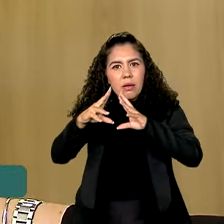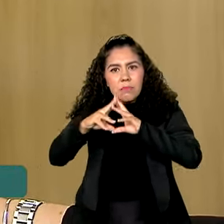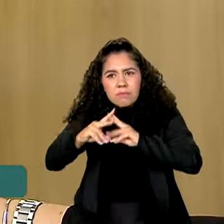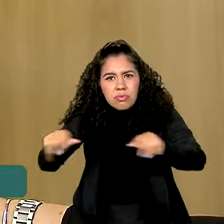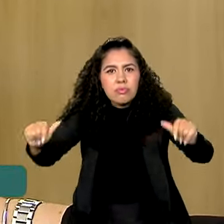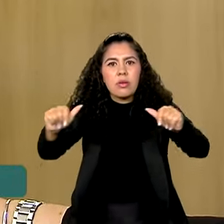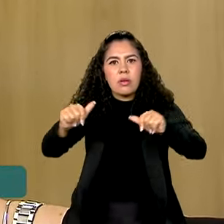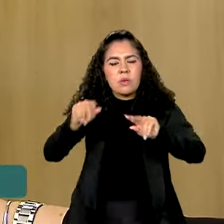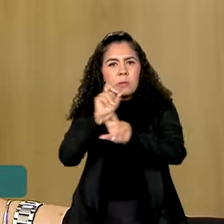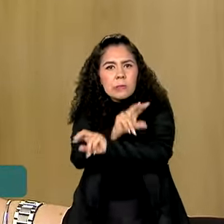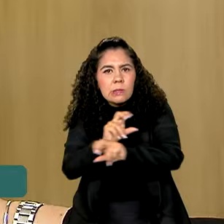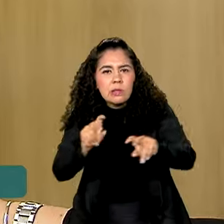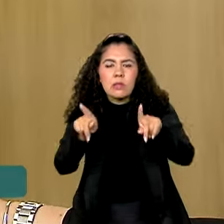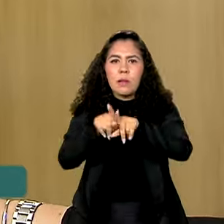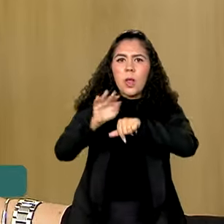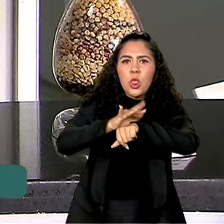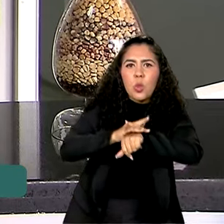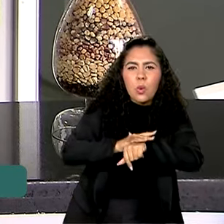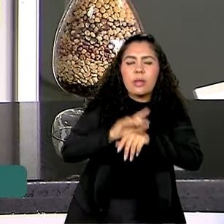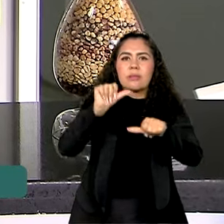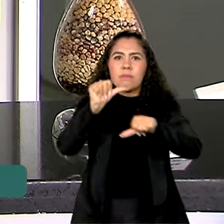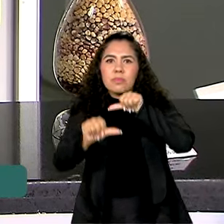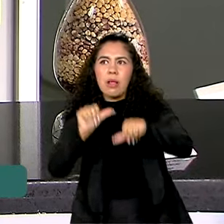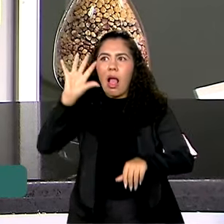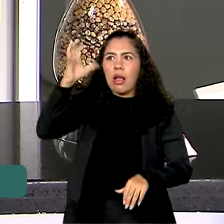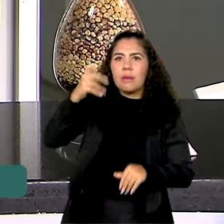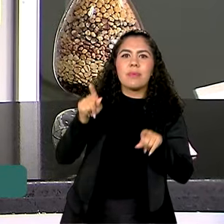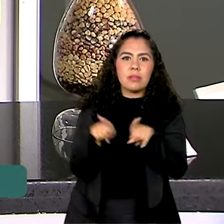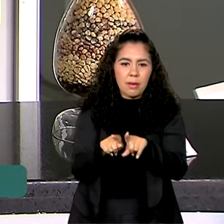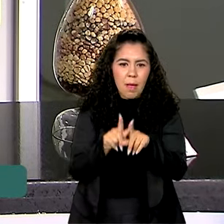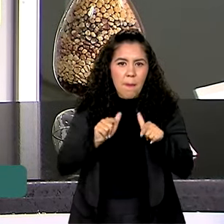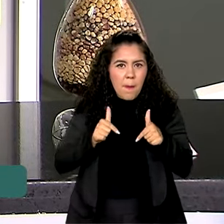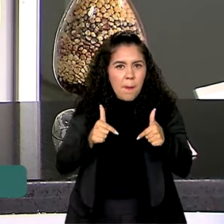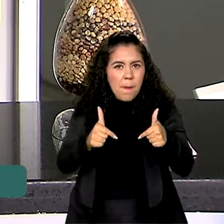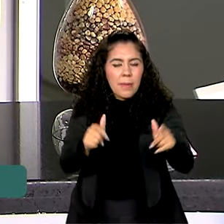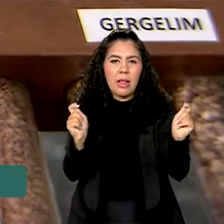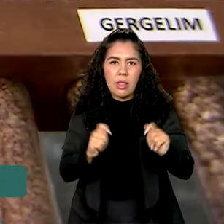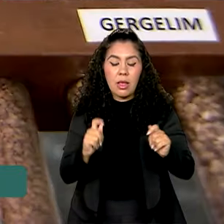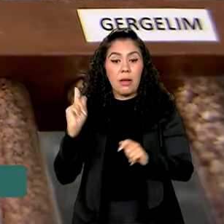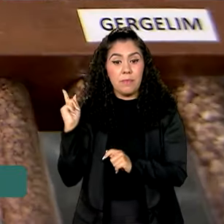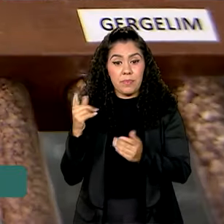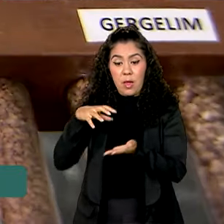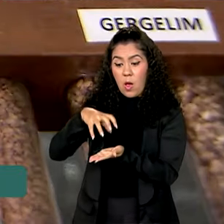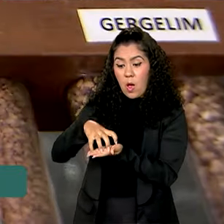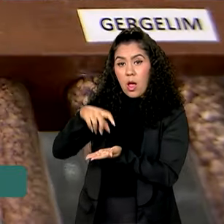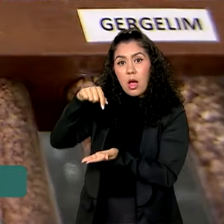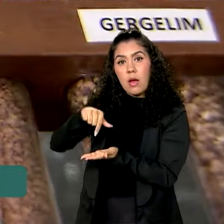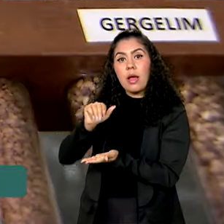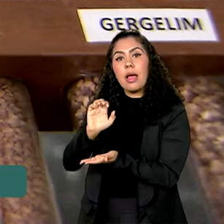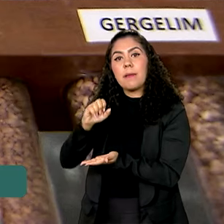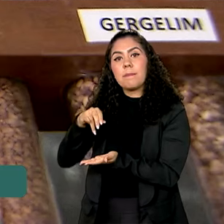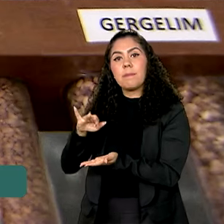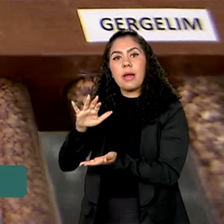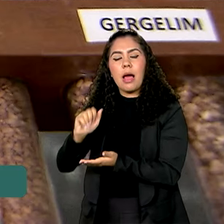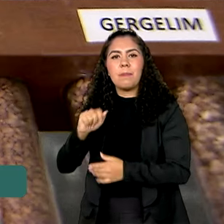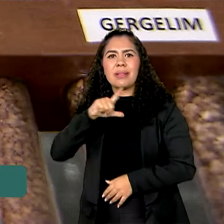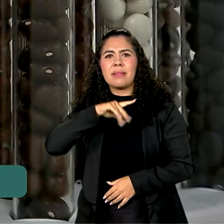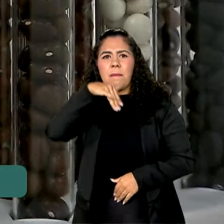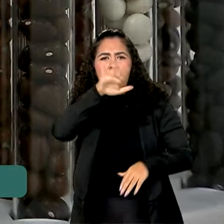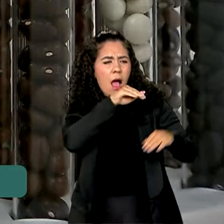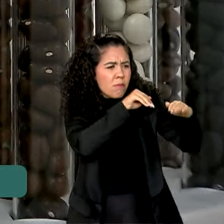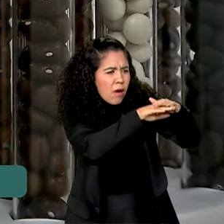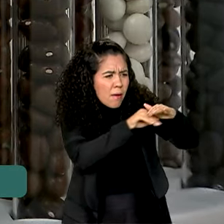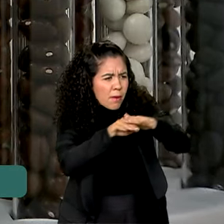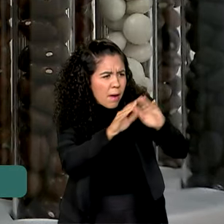também conviver com os extremos das mudanças do clima. Dentro do programa, a Embrapa mantém hoje um dos maiores bancos genéticos do